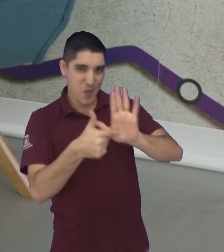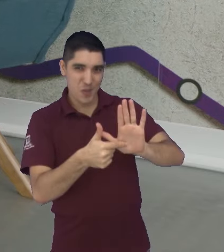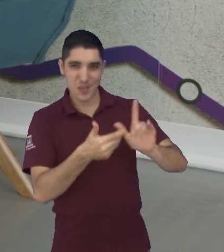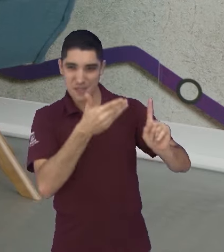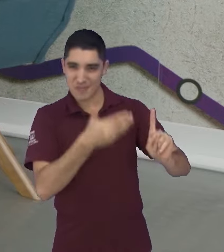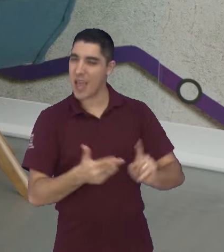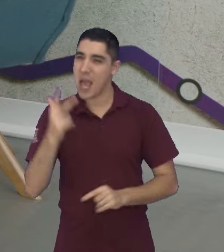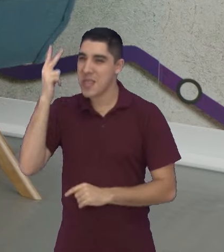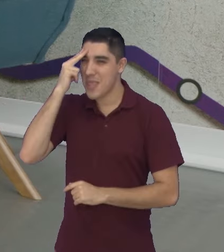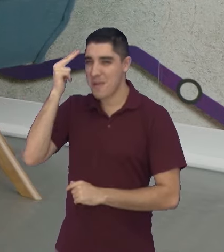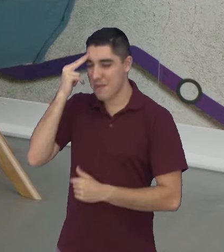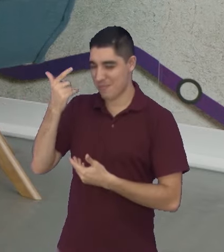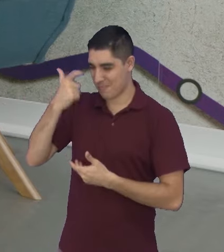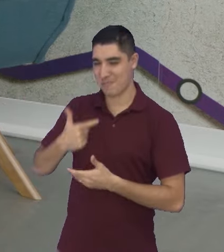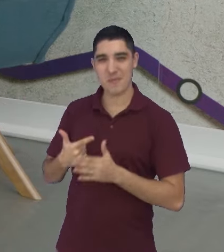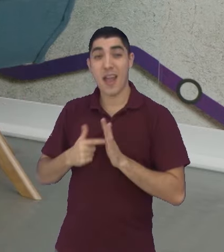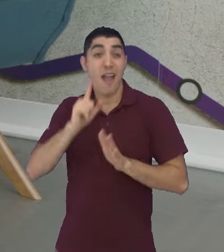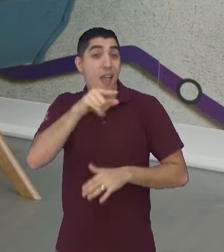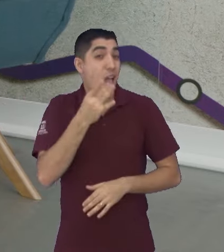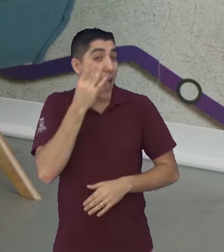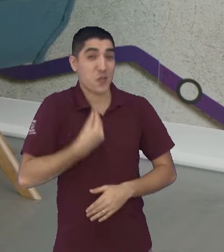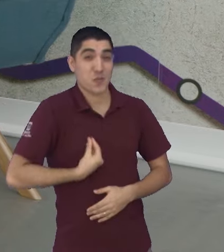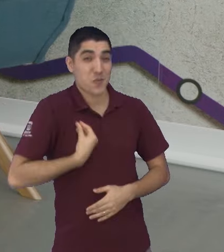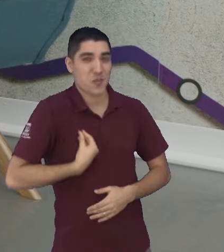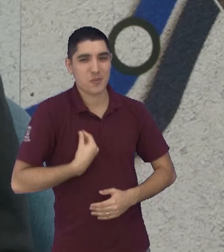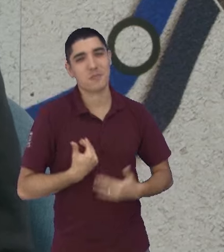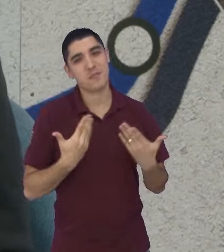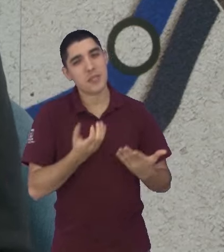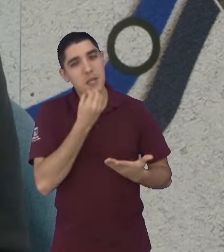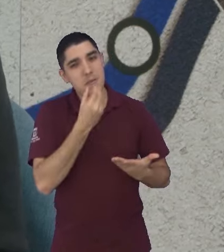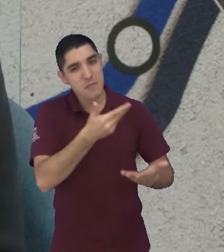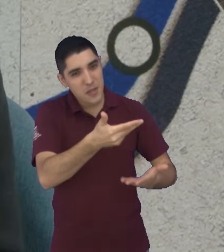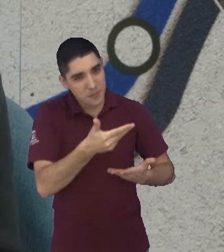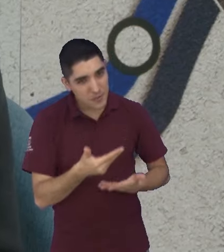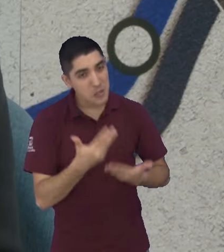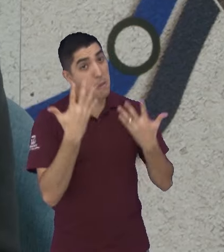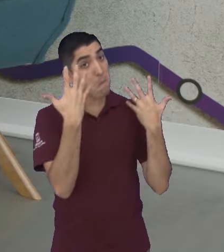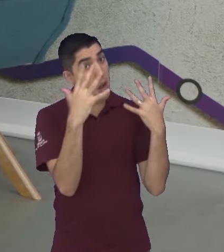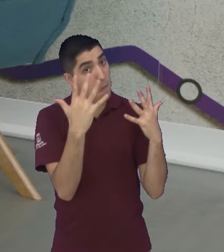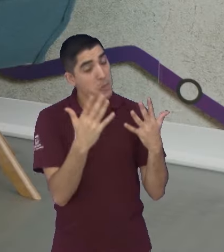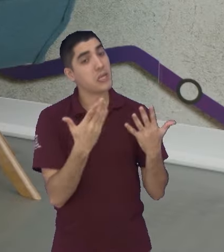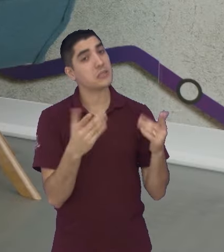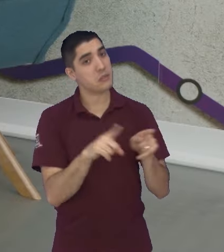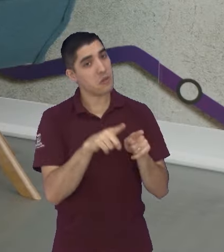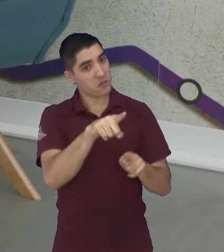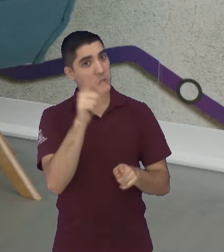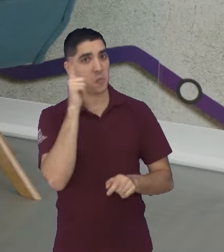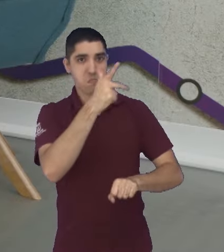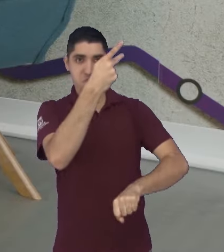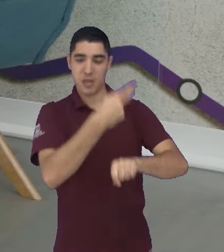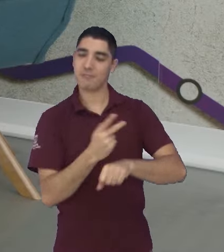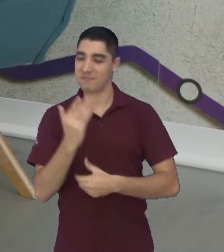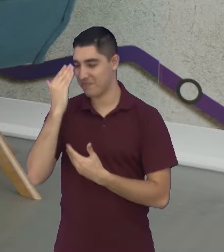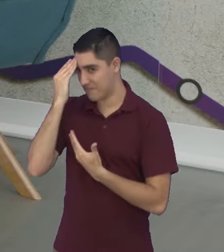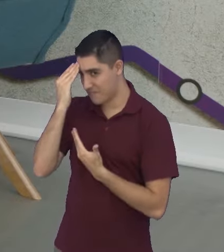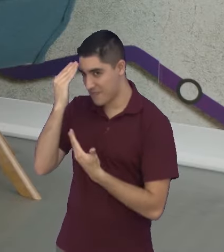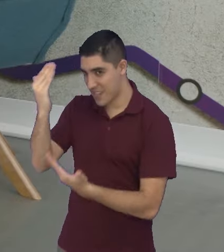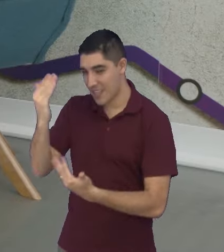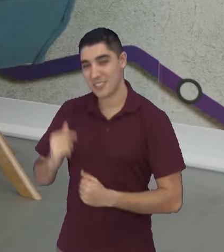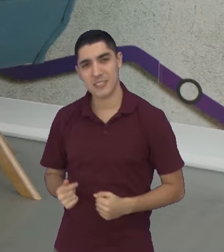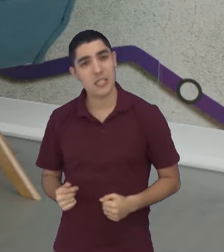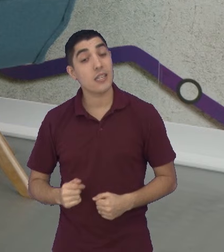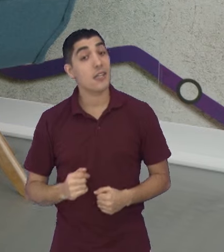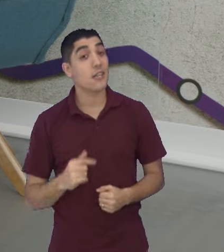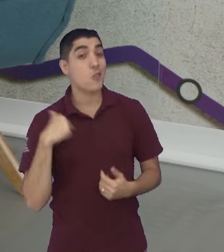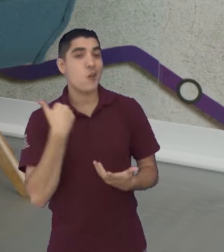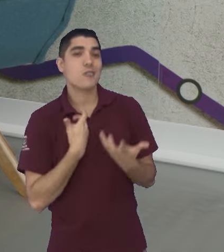Faz parte, né? É isso, ao vivo, o programa ao vivo é assim mesmo. assim. Caio, bem-vindo. Parabéns, primeiramente, pela premiação, viu? Obrigado. E a gente está aqui para ajudar quem